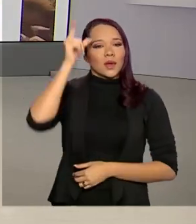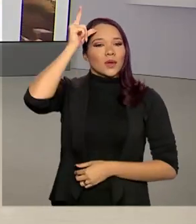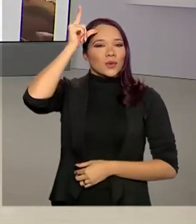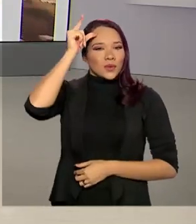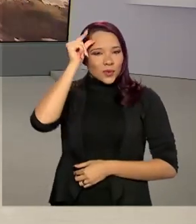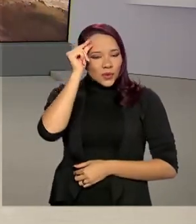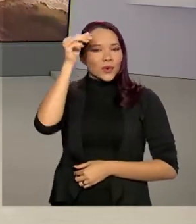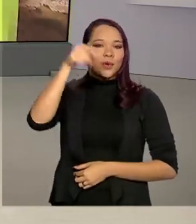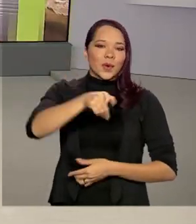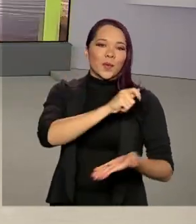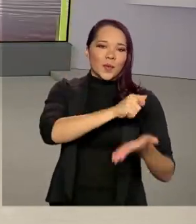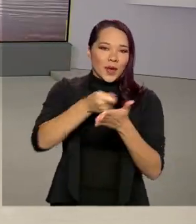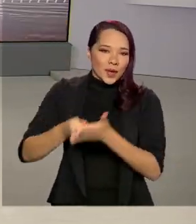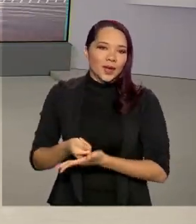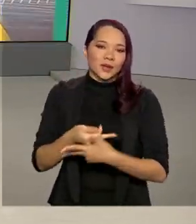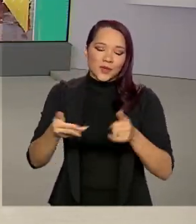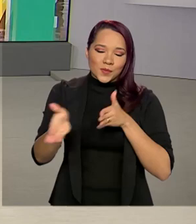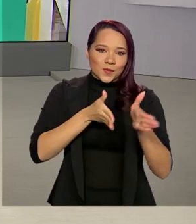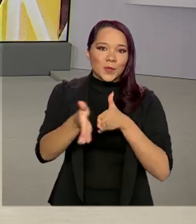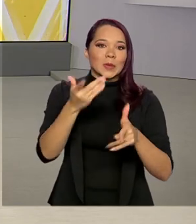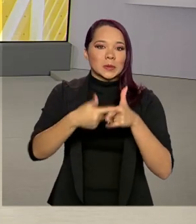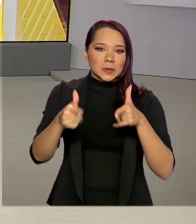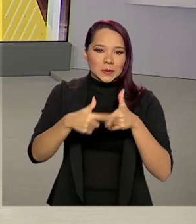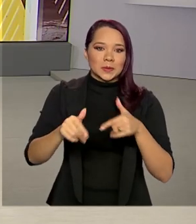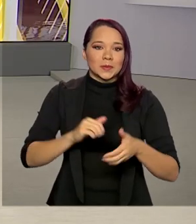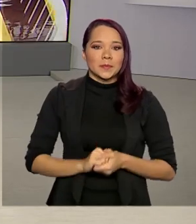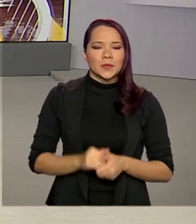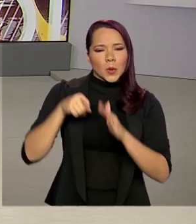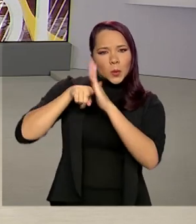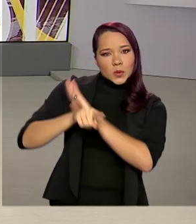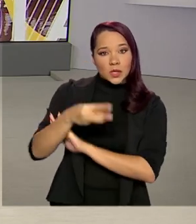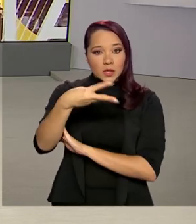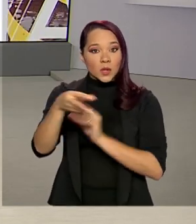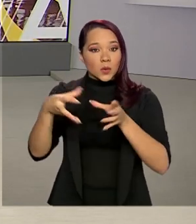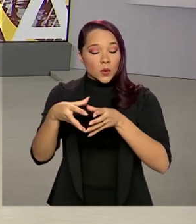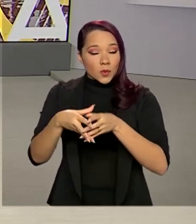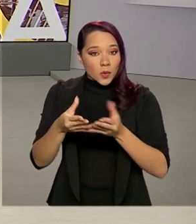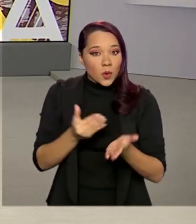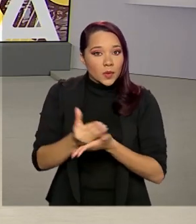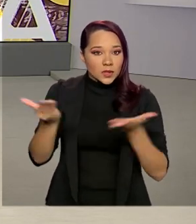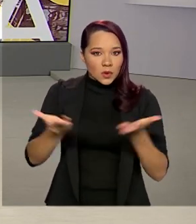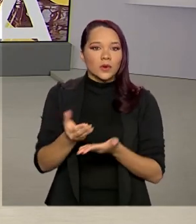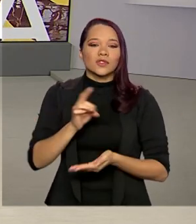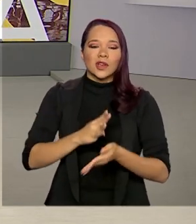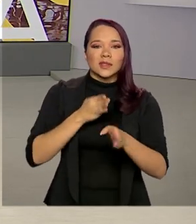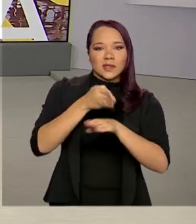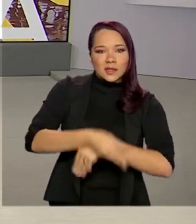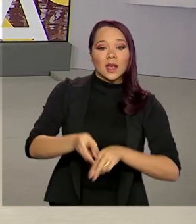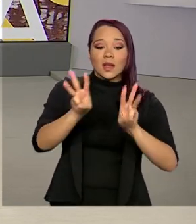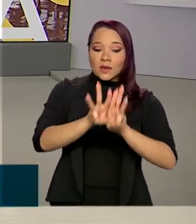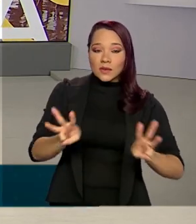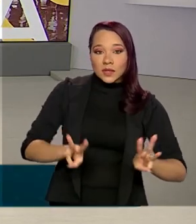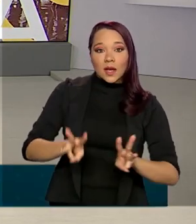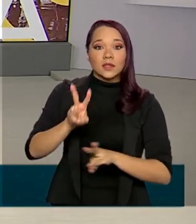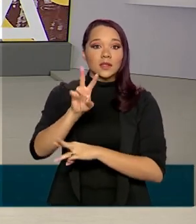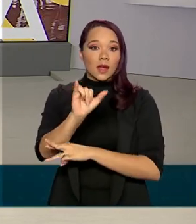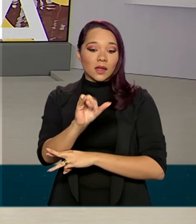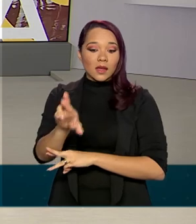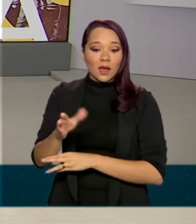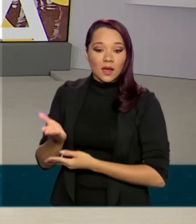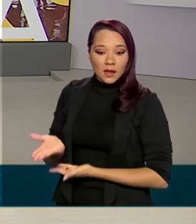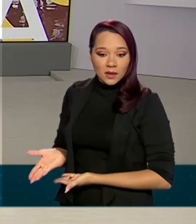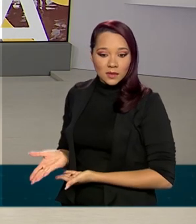para as contas nesse momento de crise. A consulta ao terceiro lote sai hoje. É só acessar o site da Receita Federal.